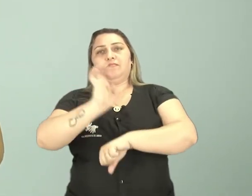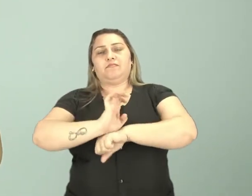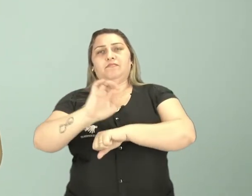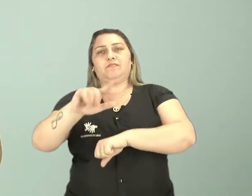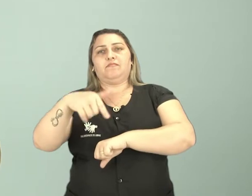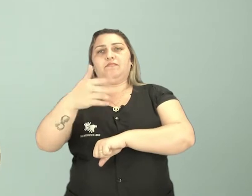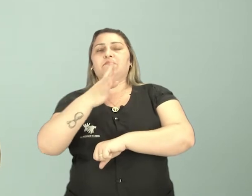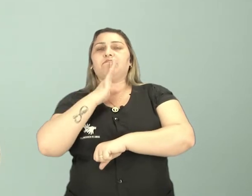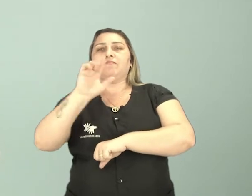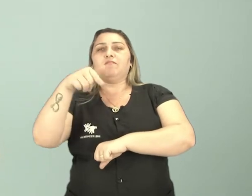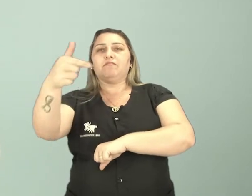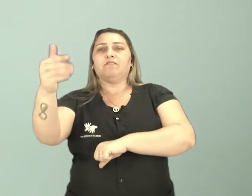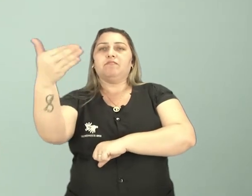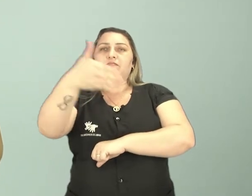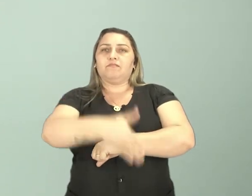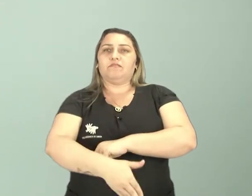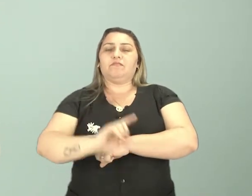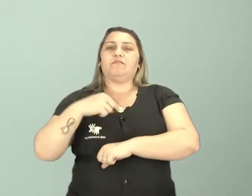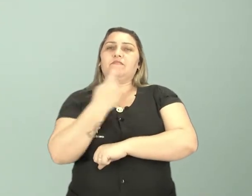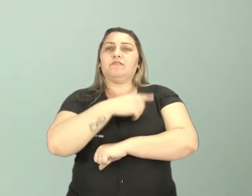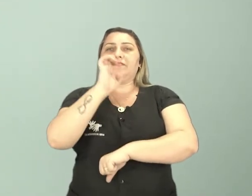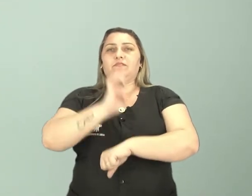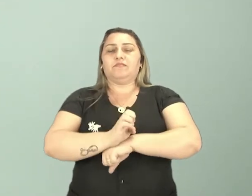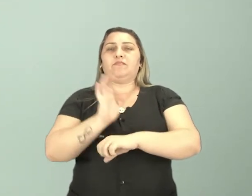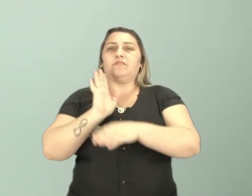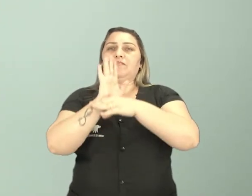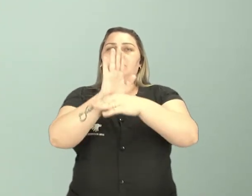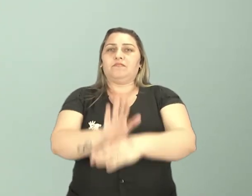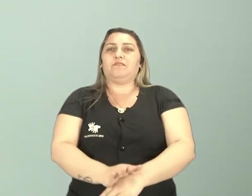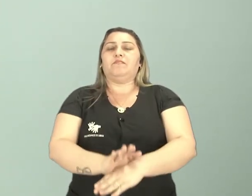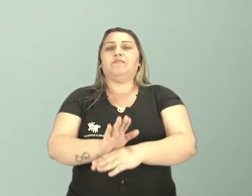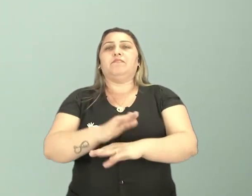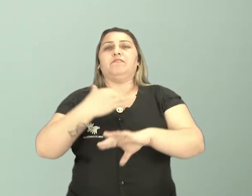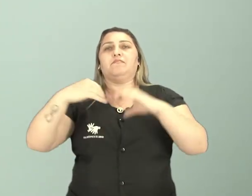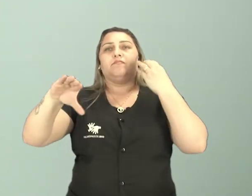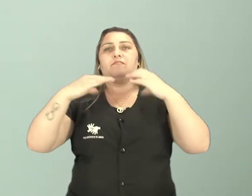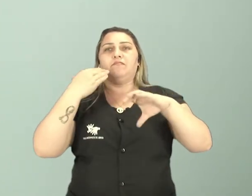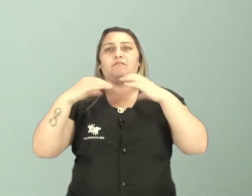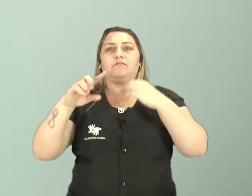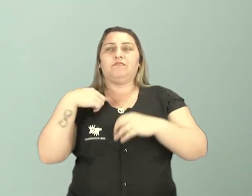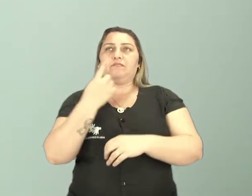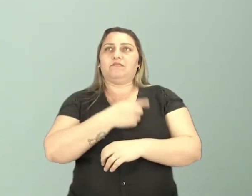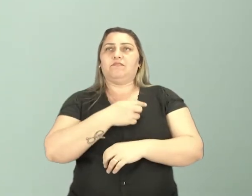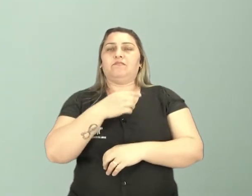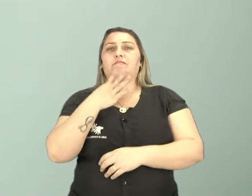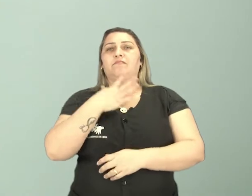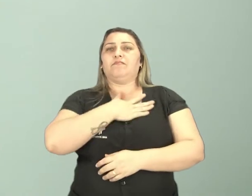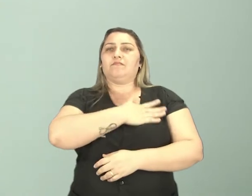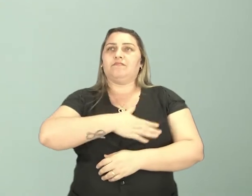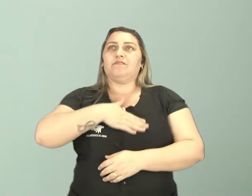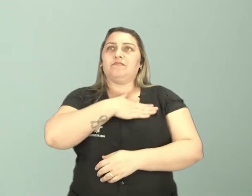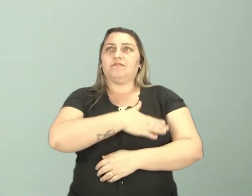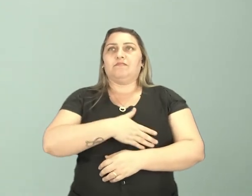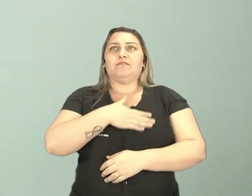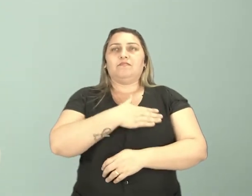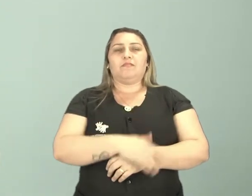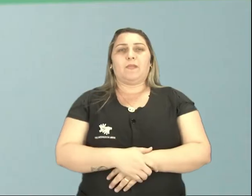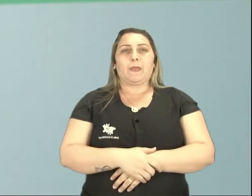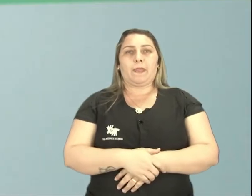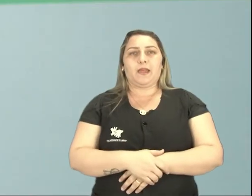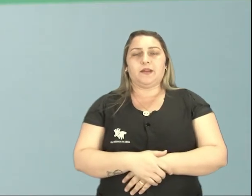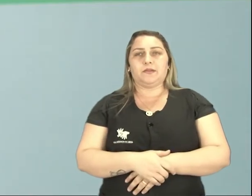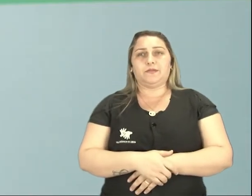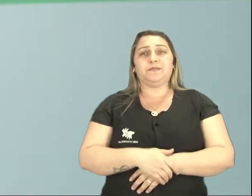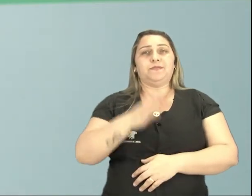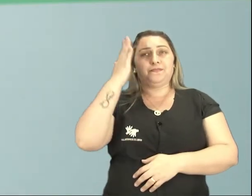esse músico da terra e de conhecer outros músicos que venham para o nosso estado para contribuir com a cena musical que nós